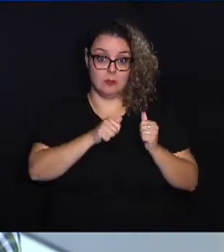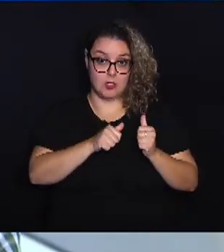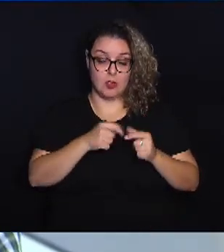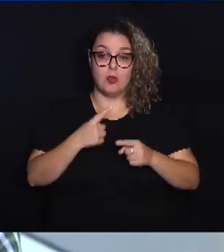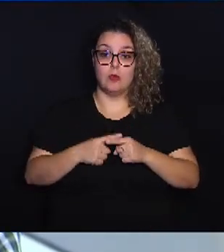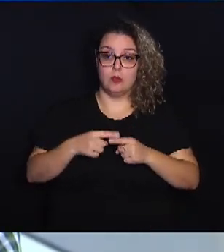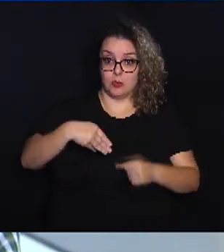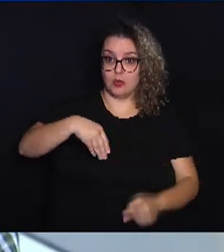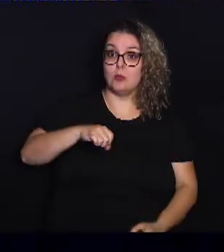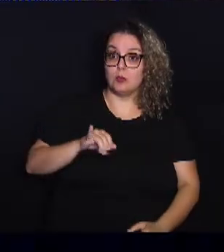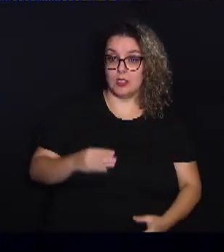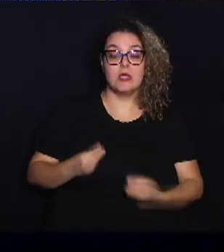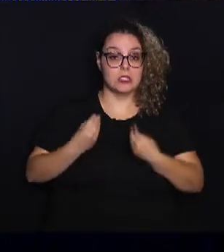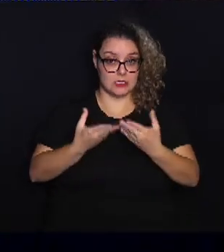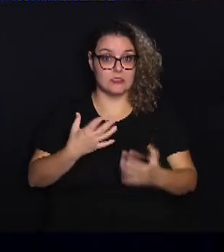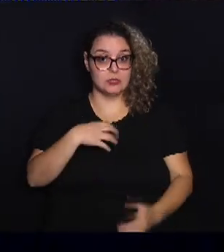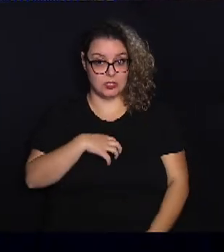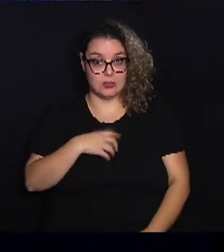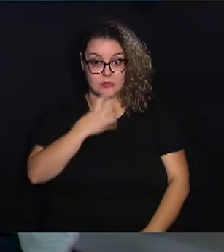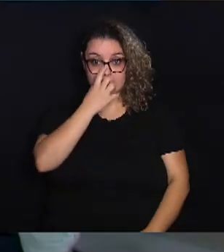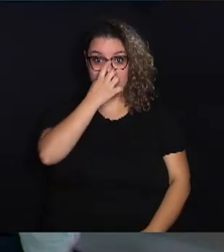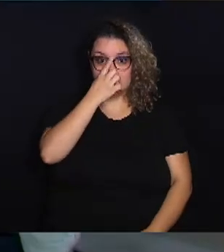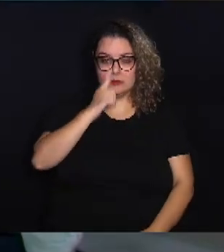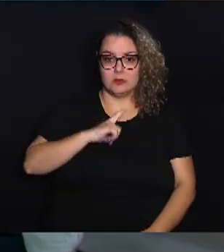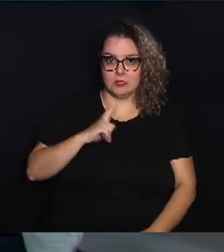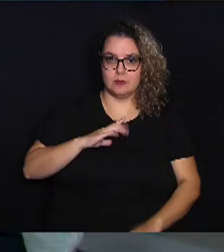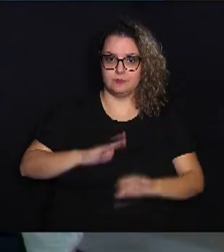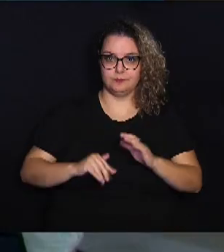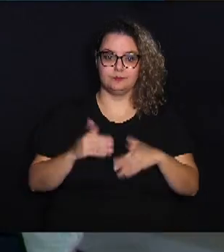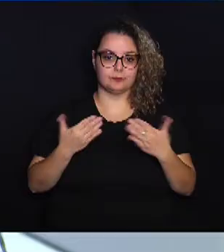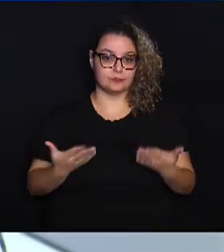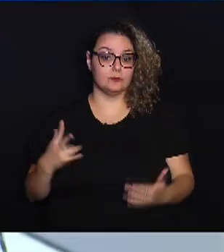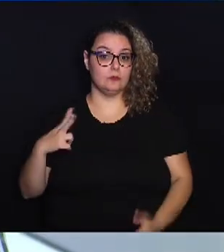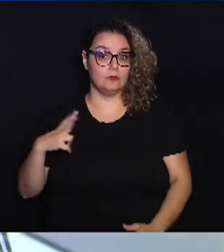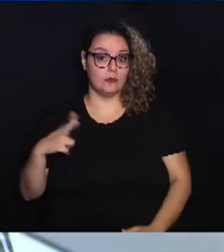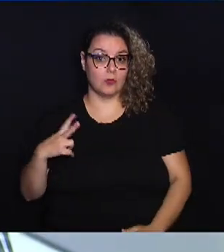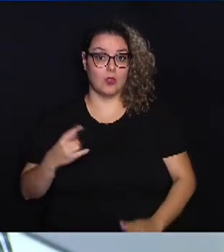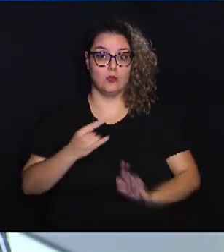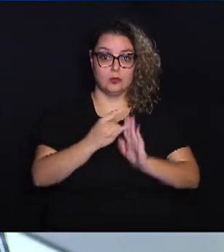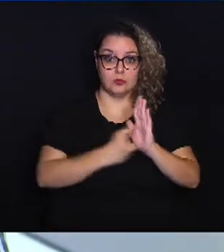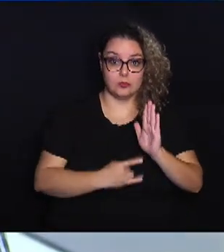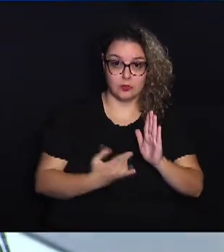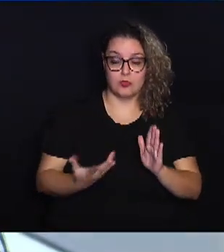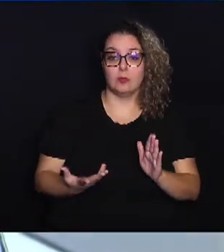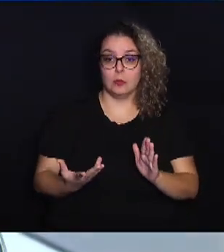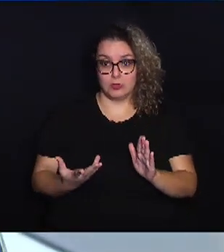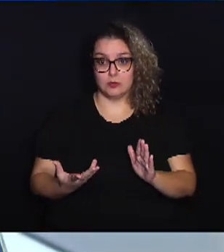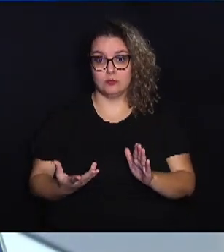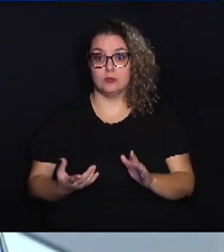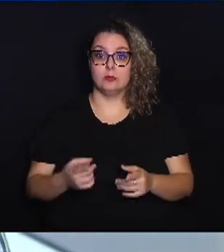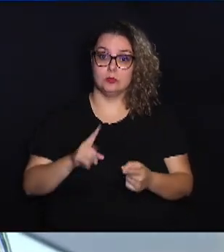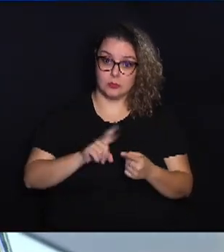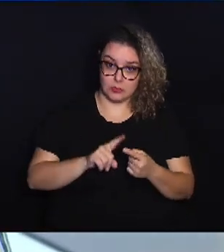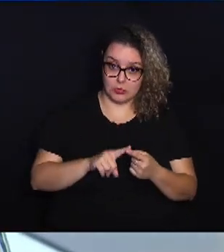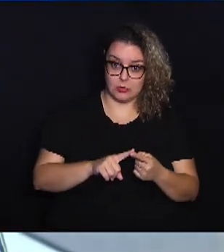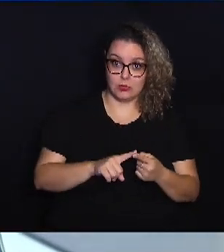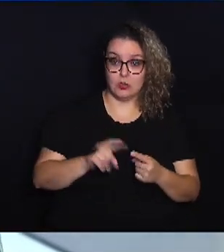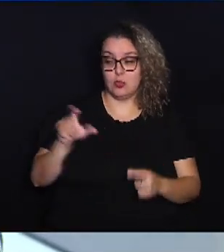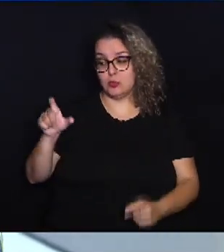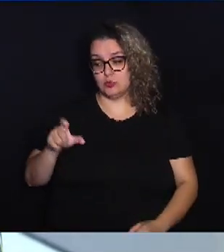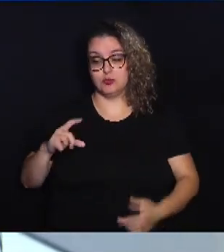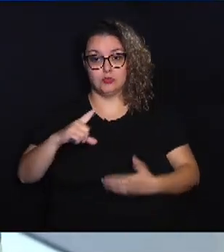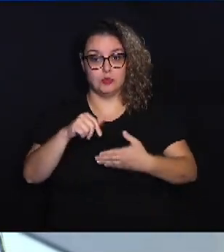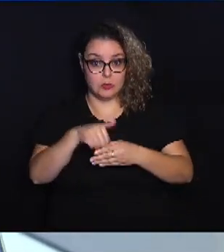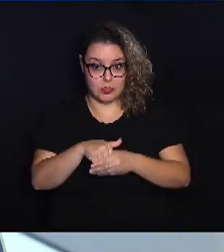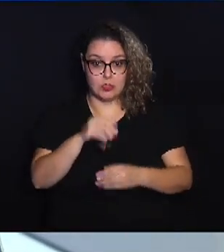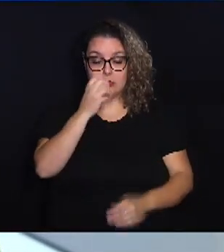MEI dá essa condição para ela. Tenha em mãos os documentos pessoais. Documentos pessoais, inclusive título de eleitor, ou